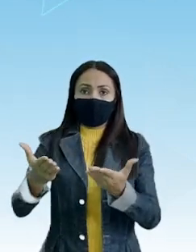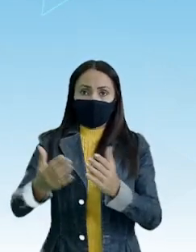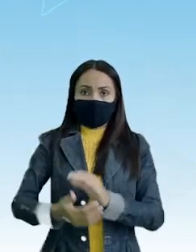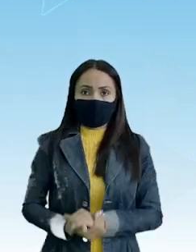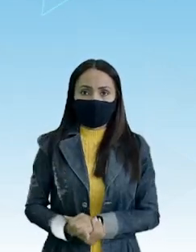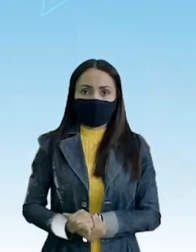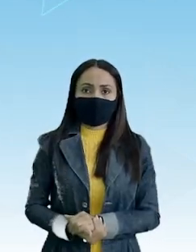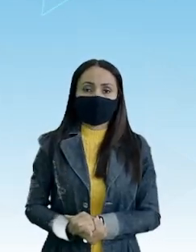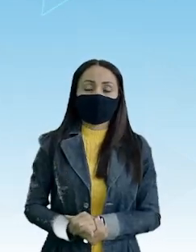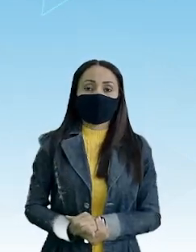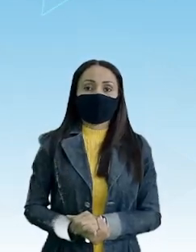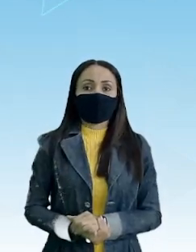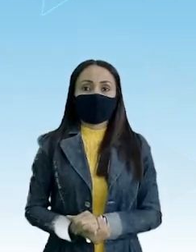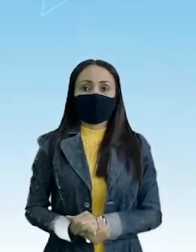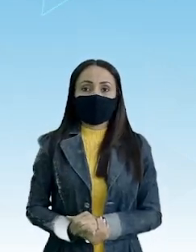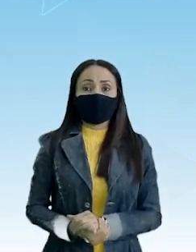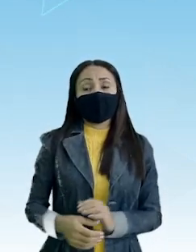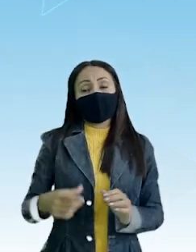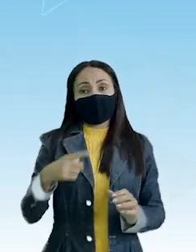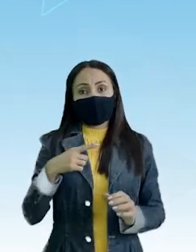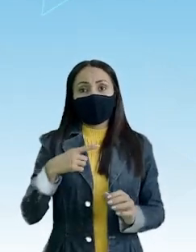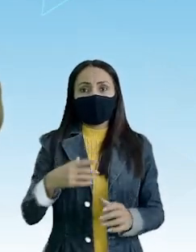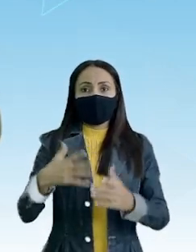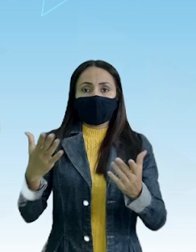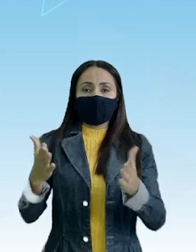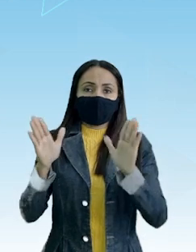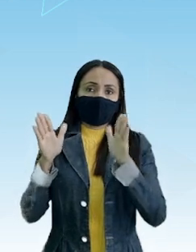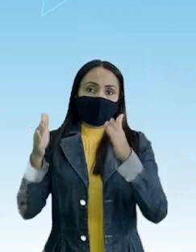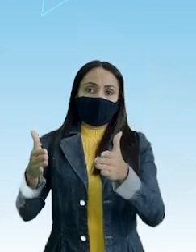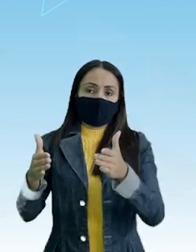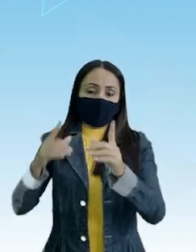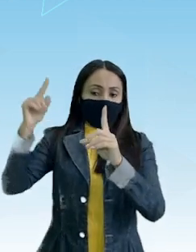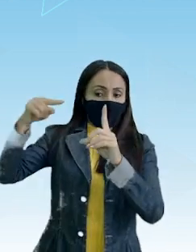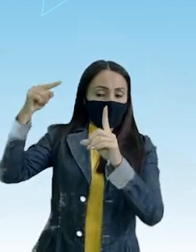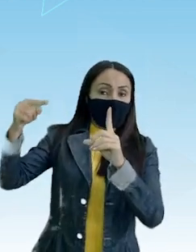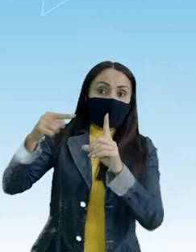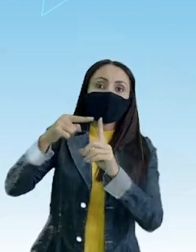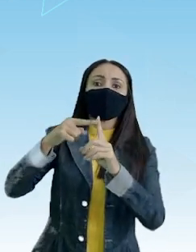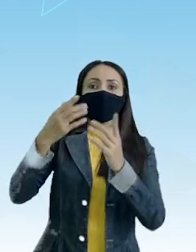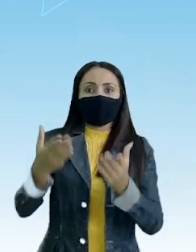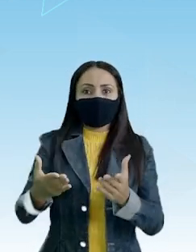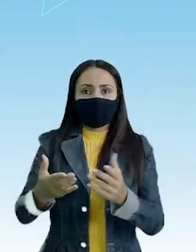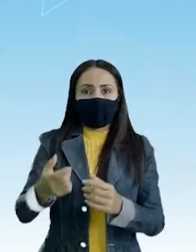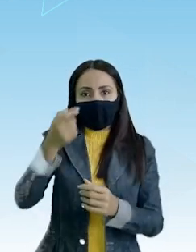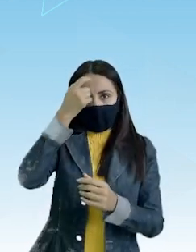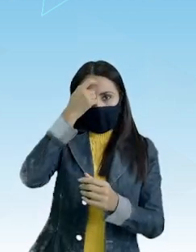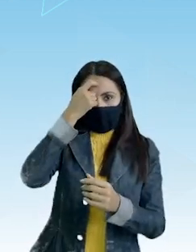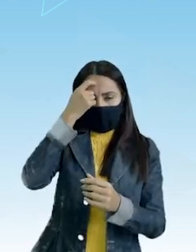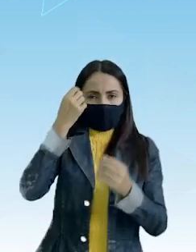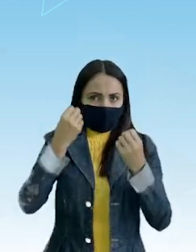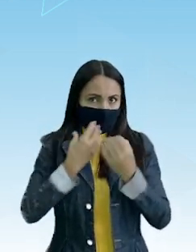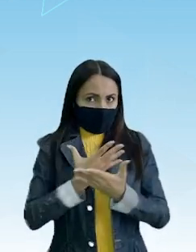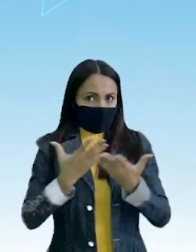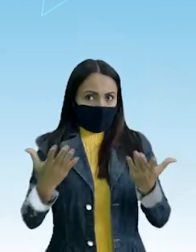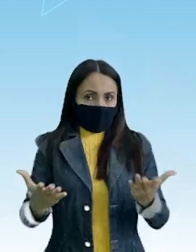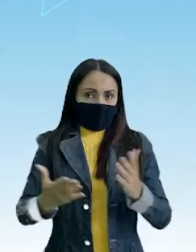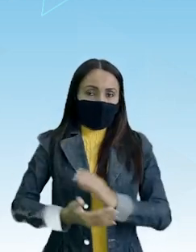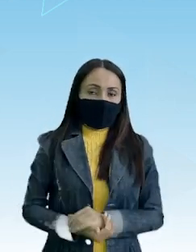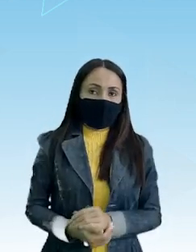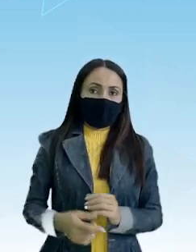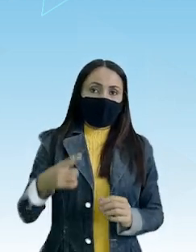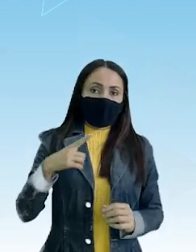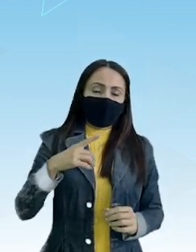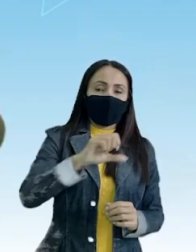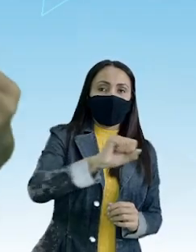passar Separado Porque justamente Indica uma finalidade Gravem bem Nós temos acento Com